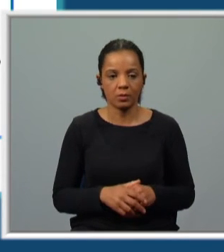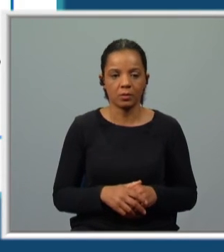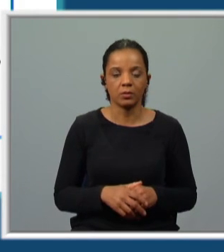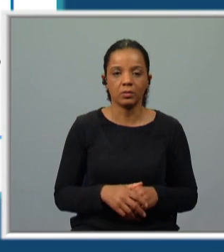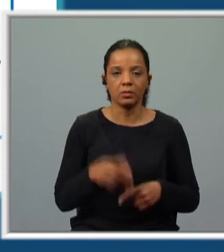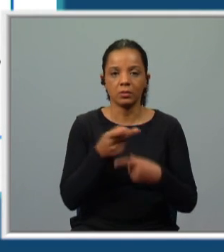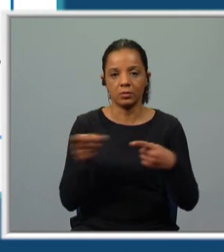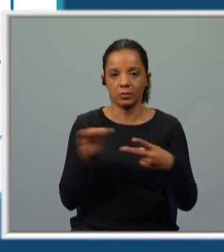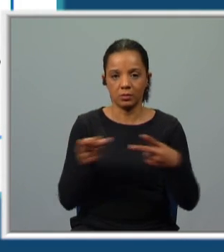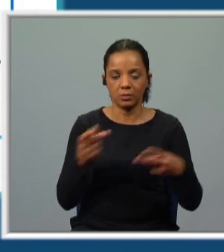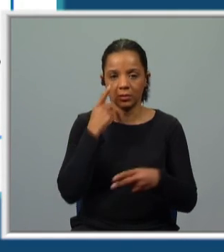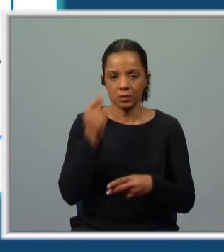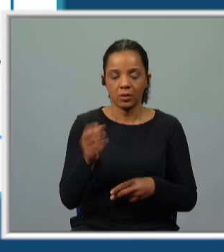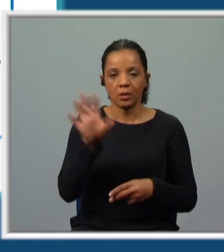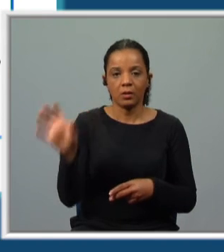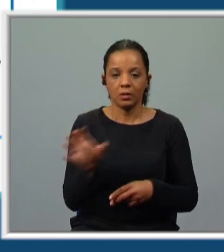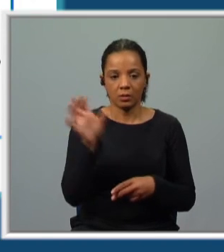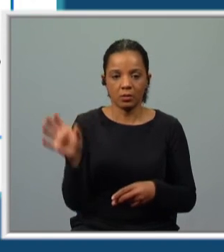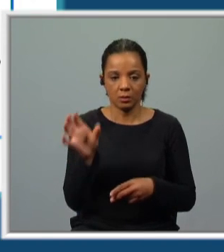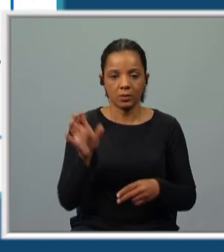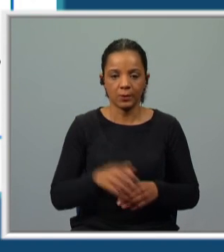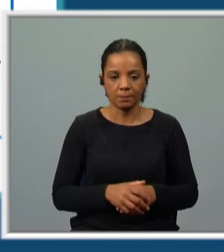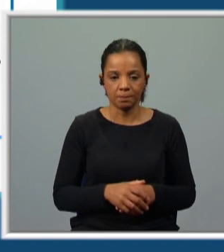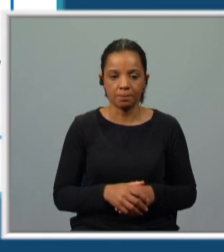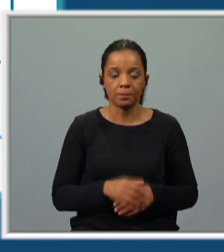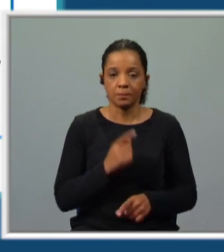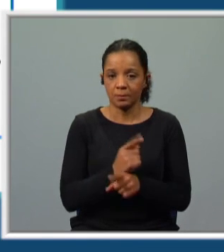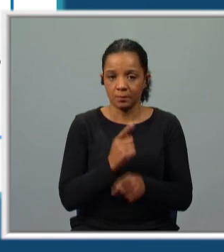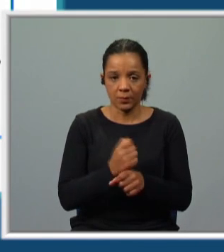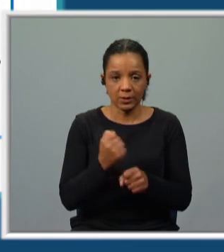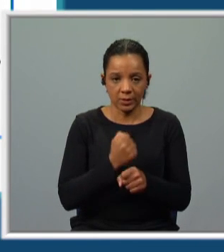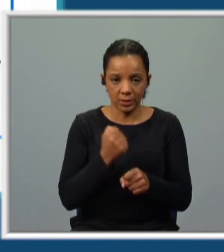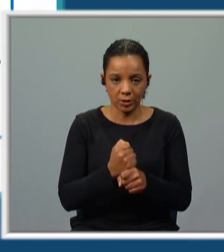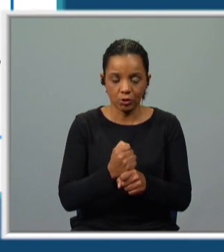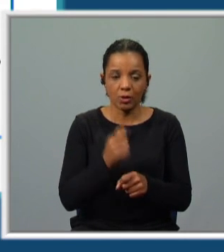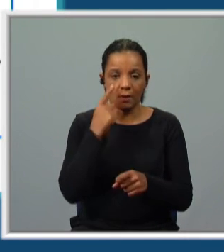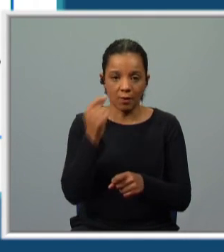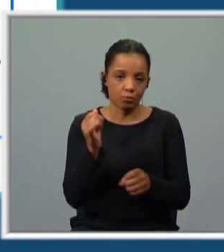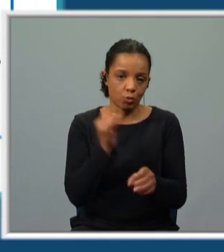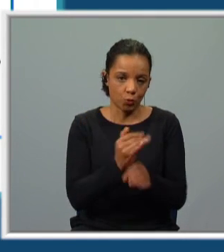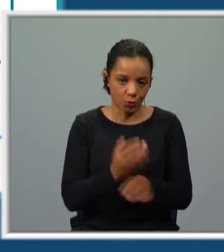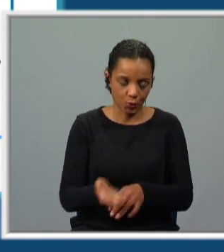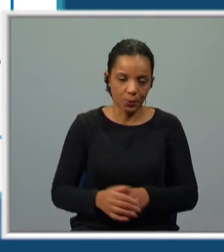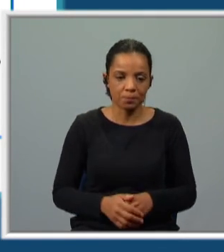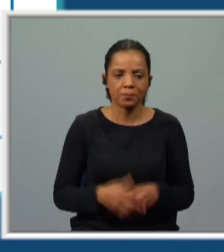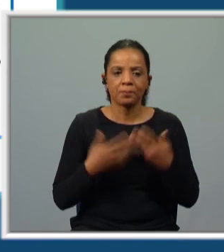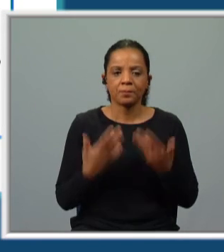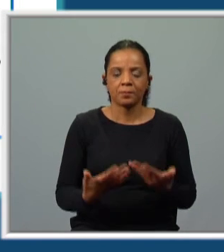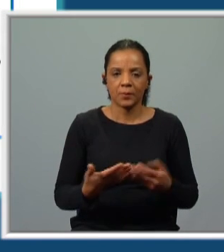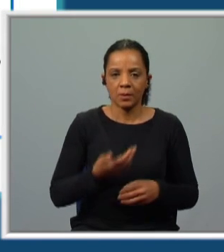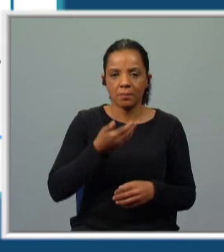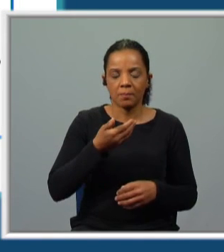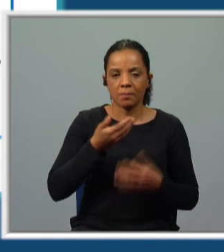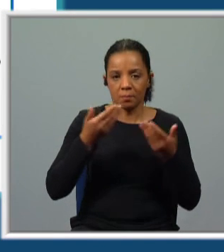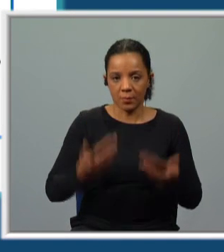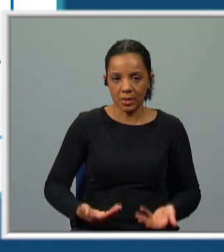Completo as frases com os verbos e tempos, nos tempos e modos indicados. mesmo exercício, outros verbos. E agora, mais o presente